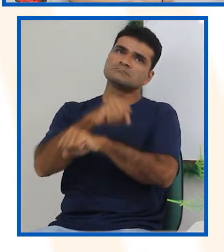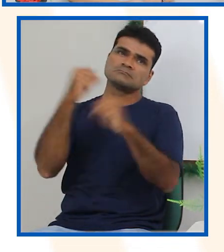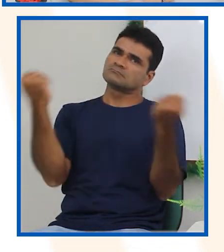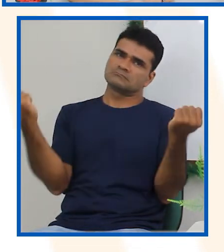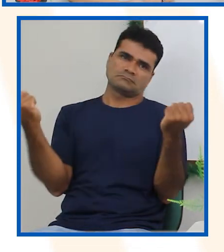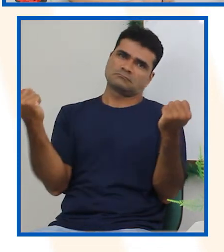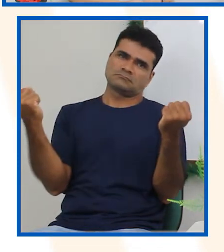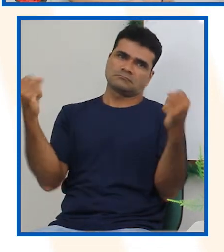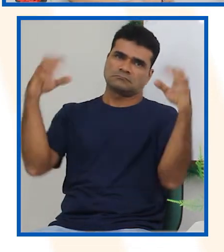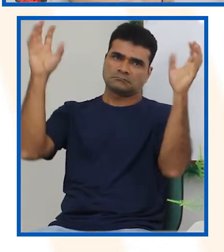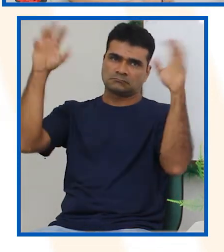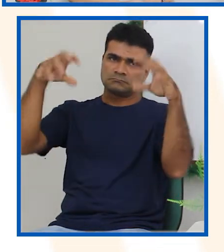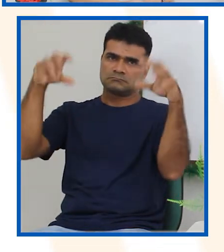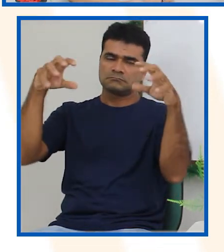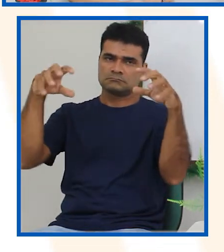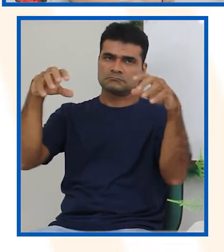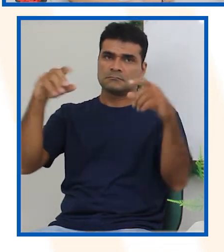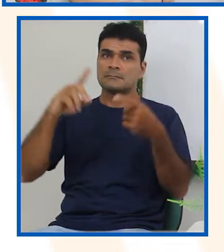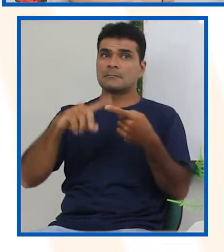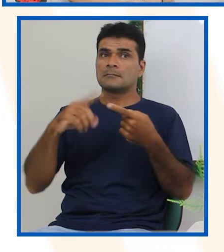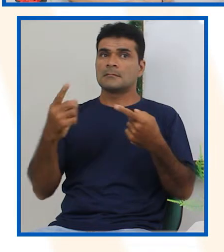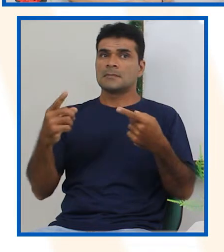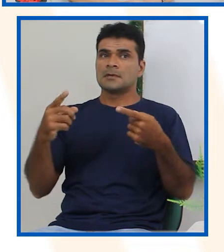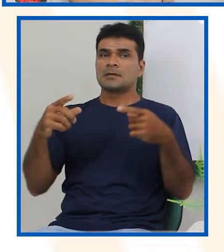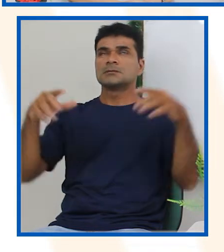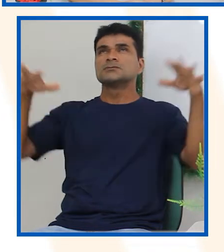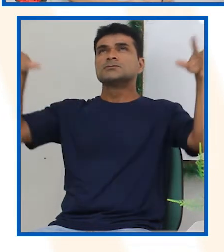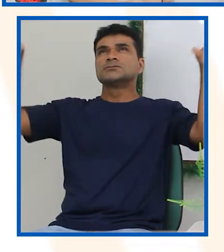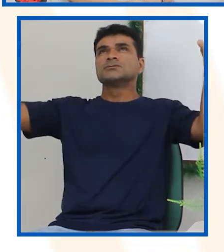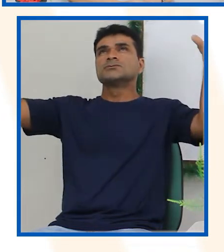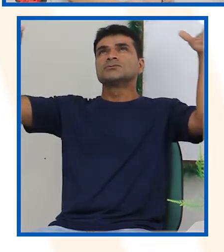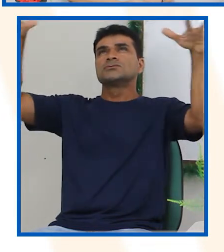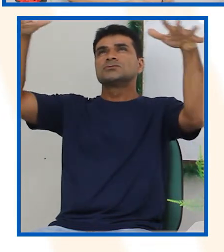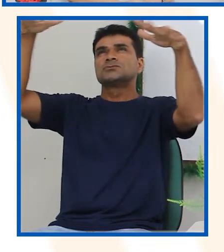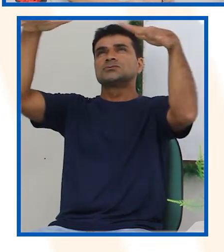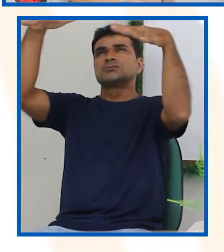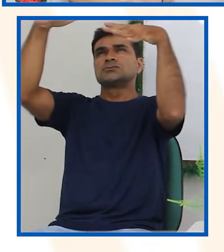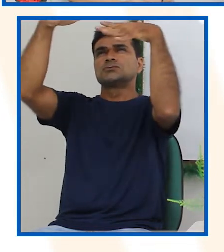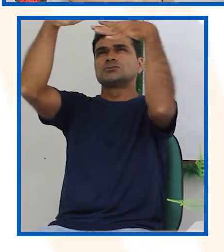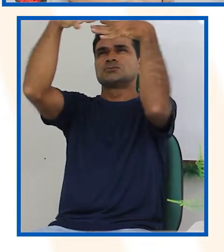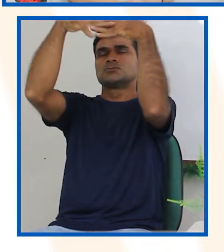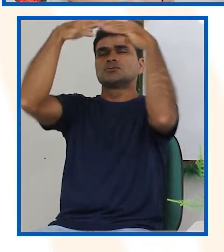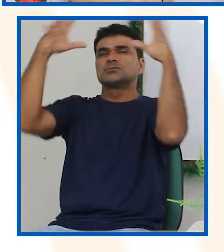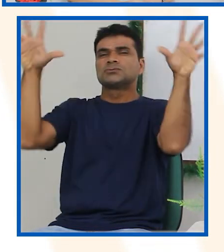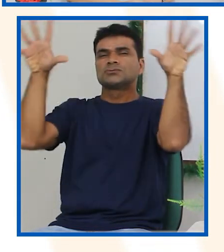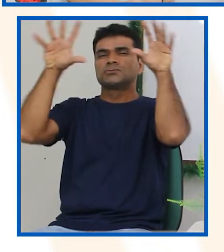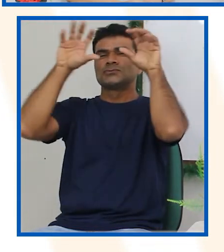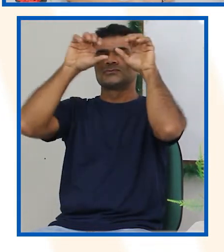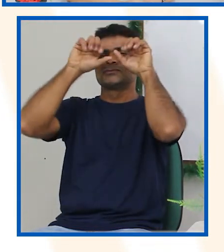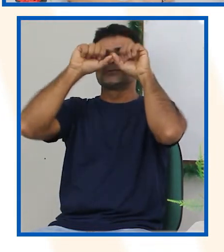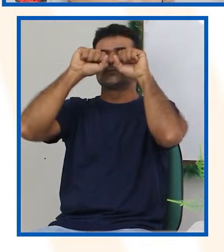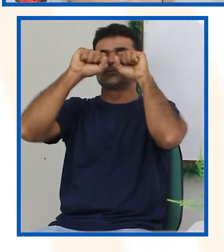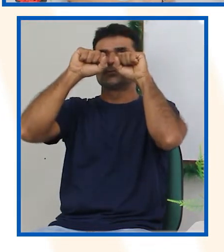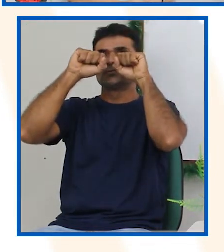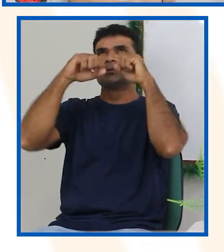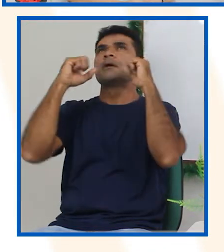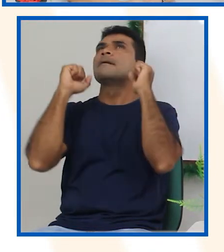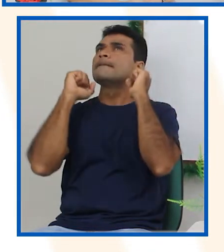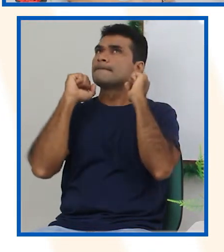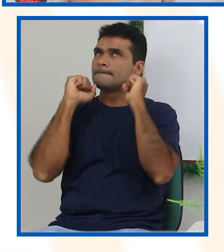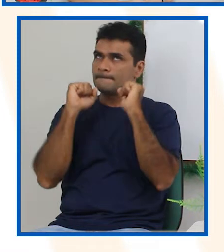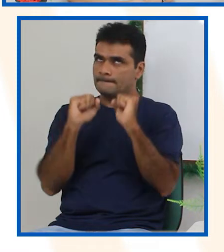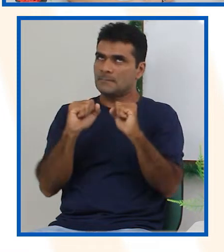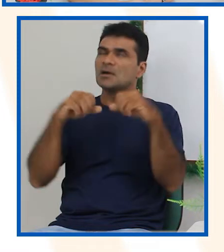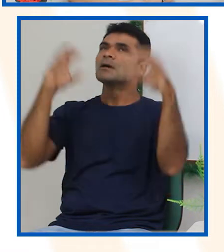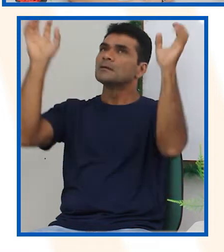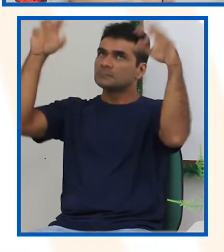mais fechado, carregado de nuvens, é provável que chova. Então, esse